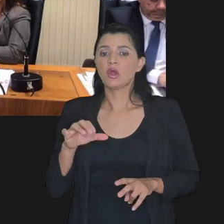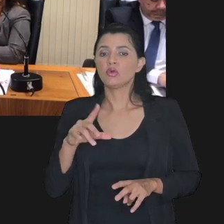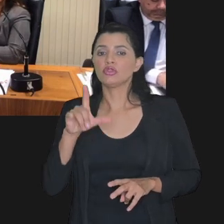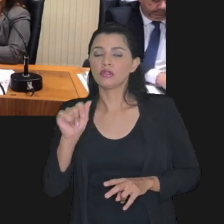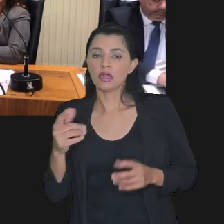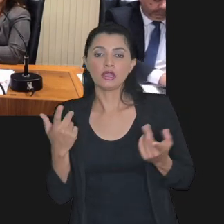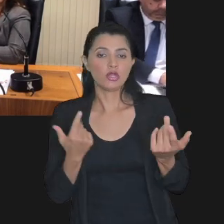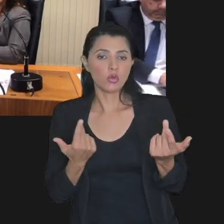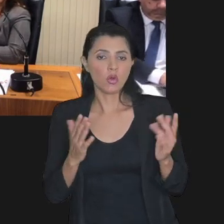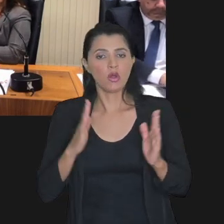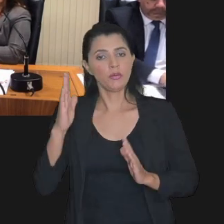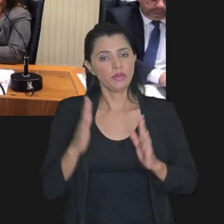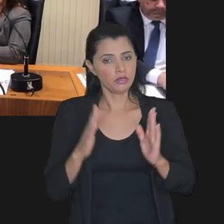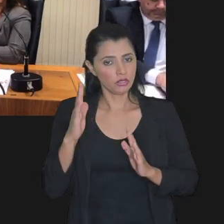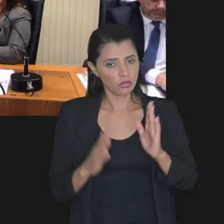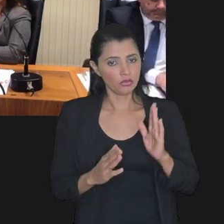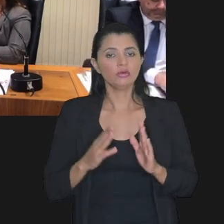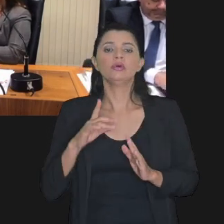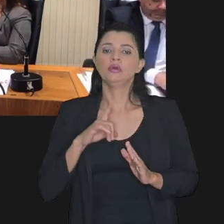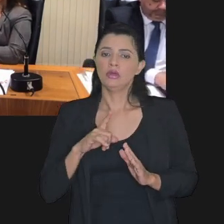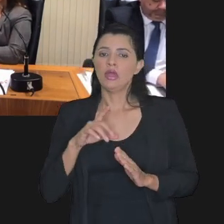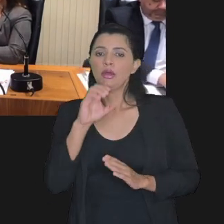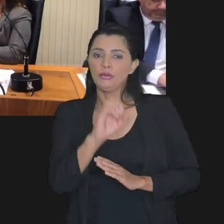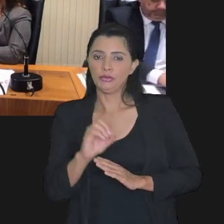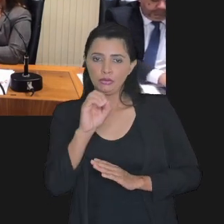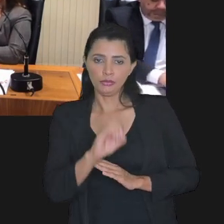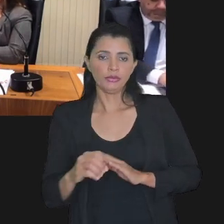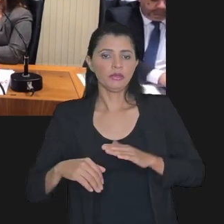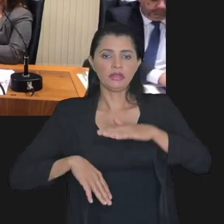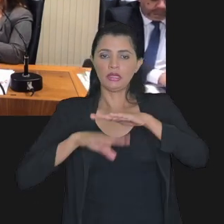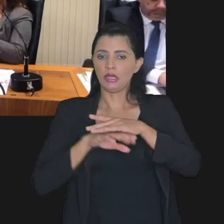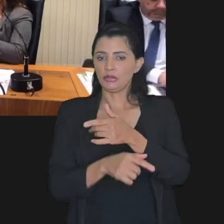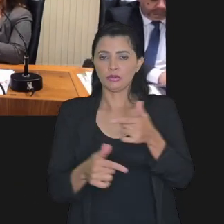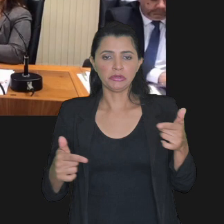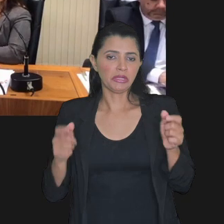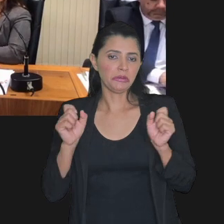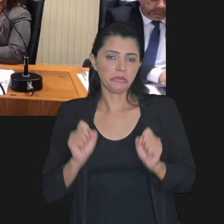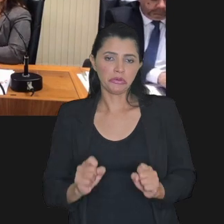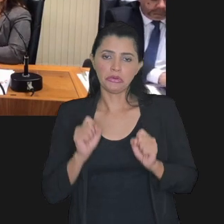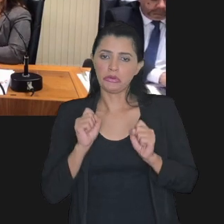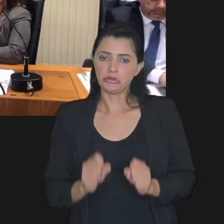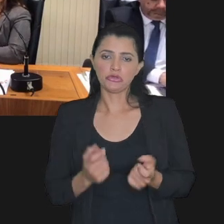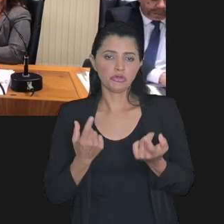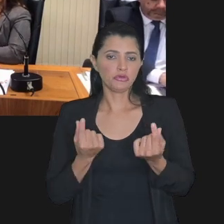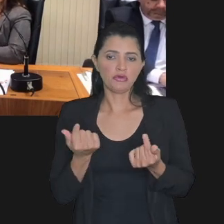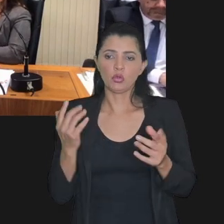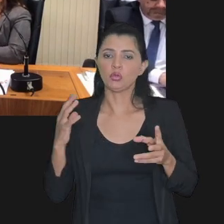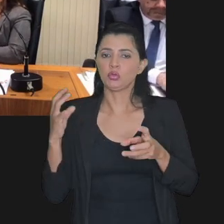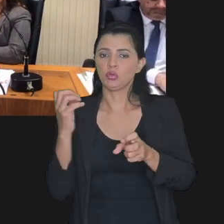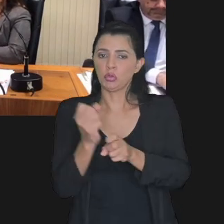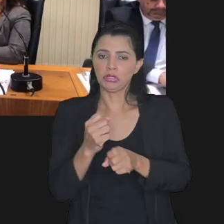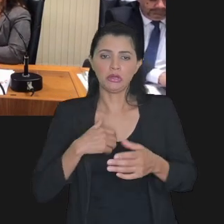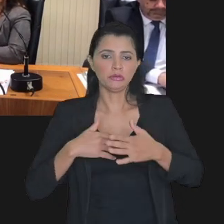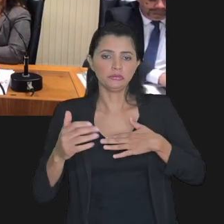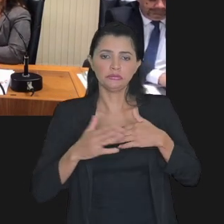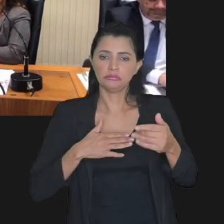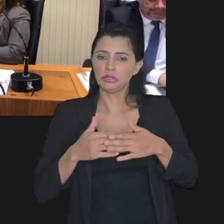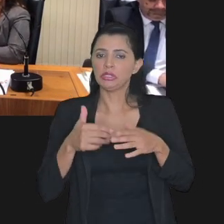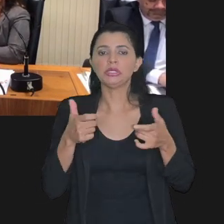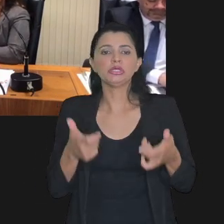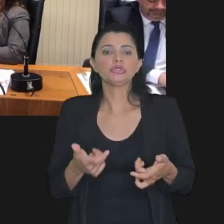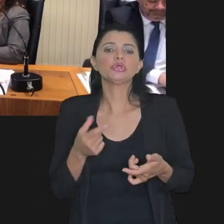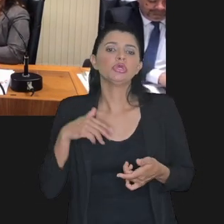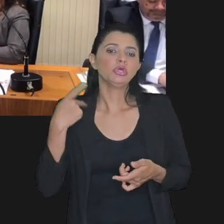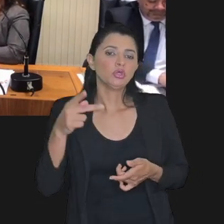está aberta até 31 de 10 de 2022. Também não tem teto de valor, pode ser o valor total do débito, independente do